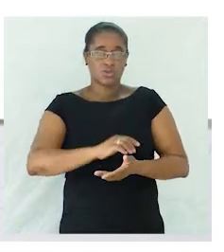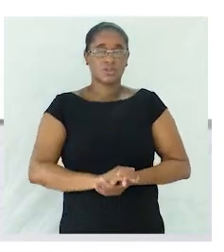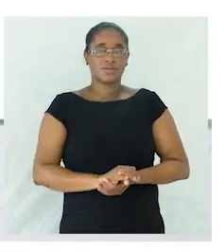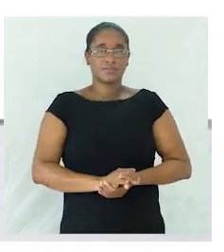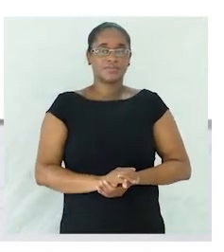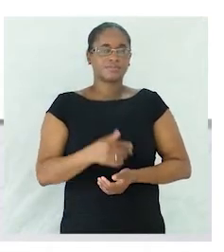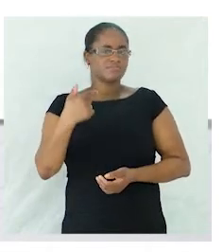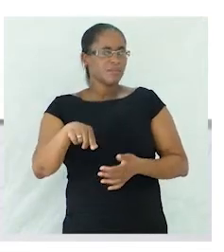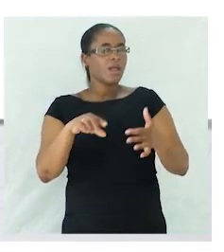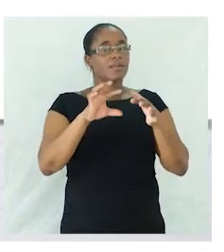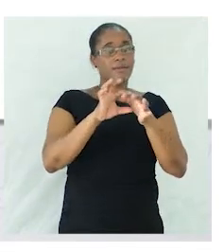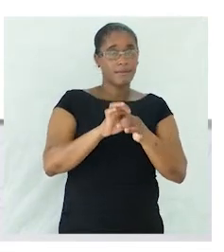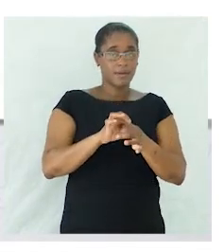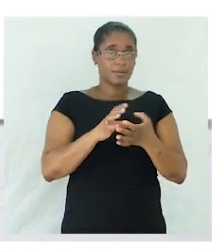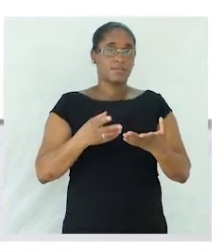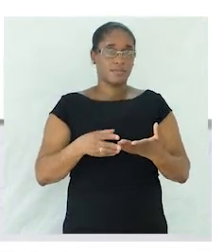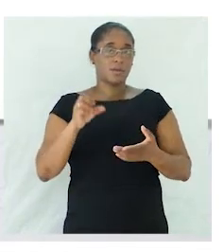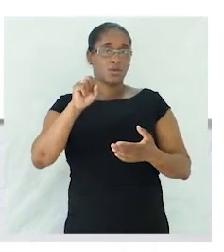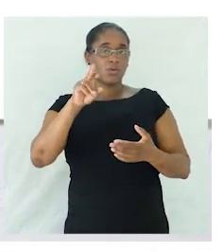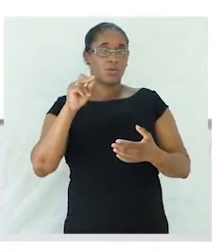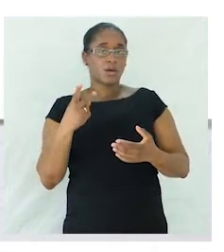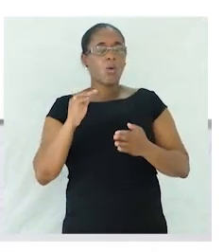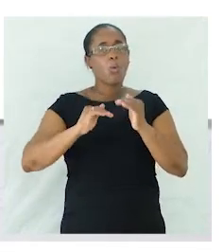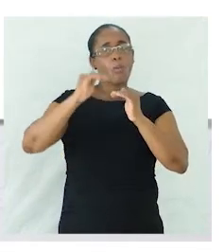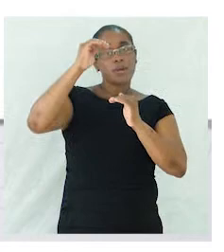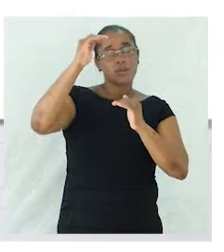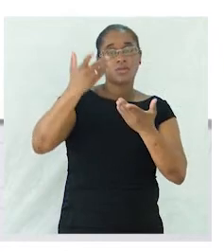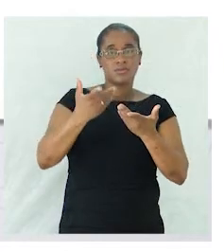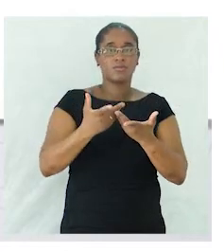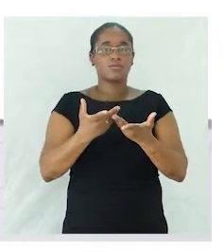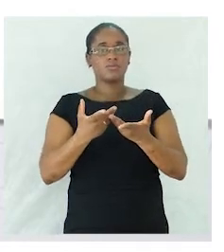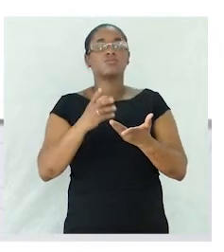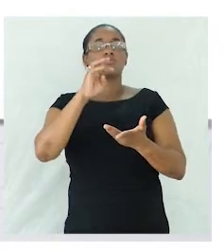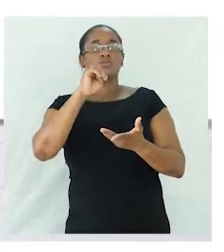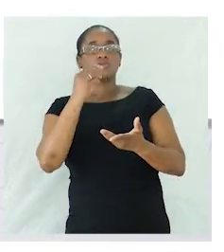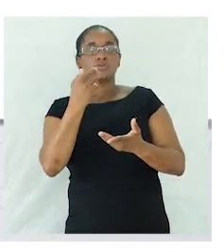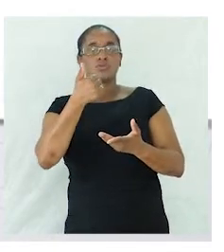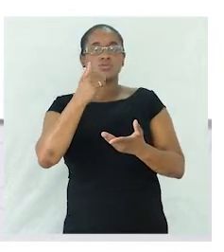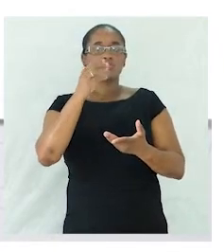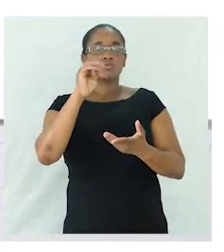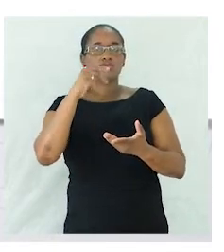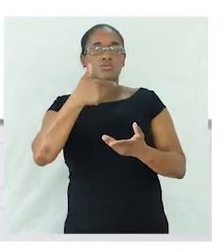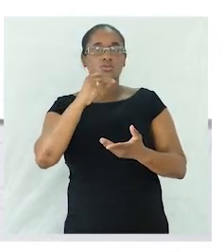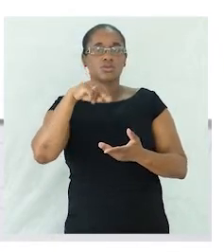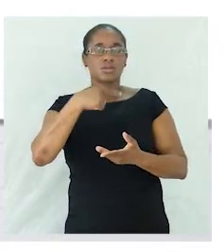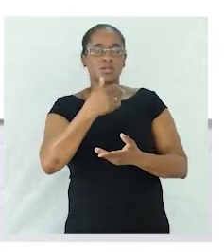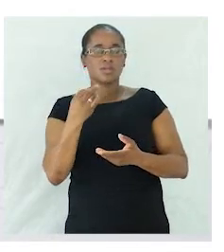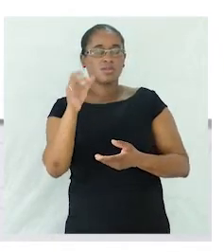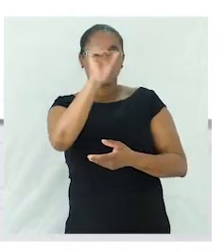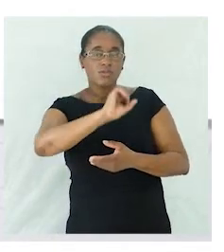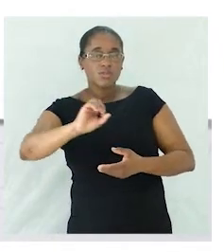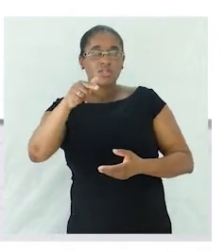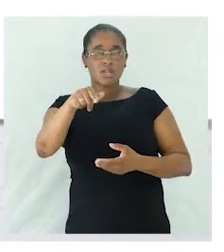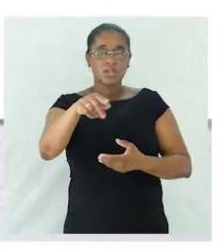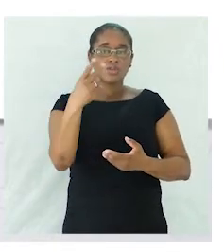está relacionado com o grau aumentativo dos substantivos então vocês têm aqui duas alíneas